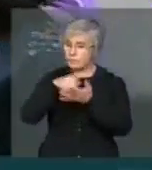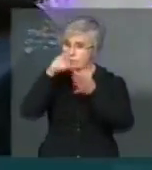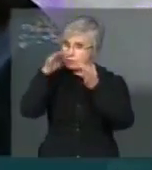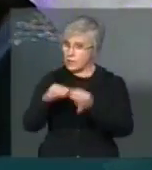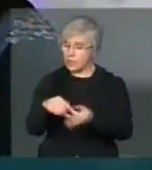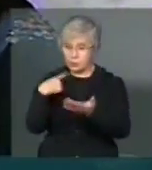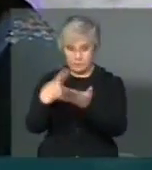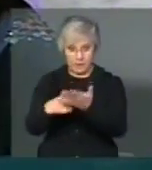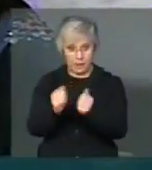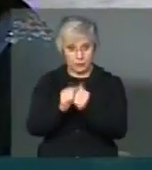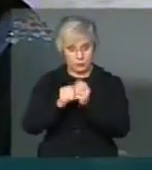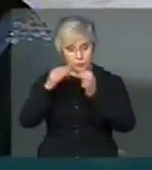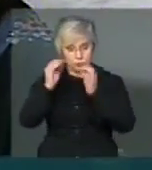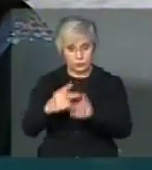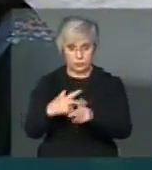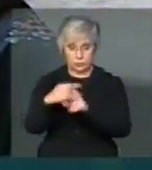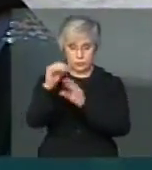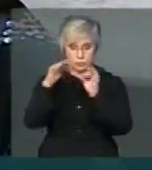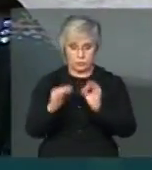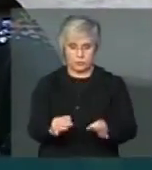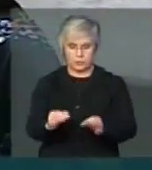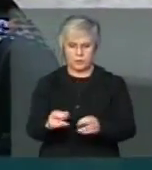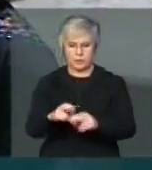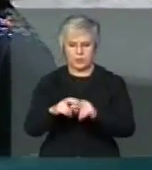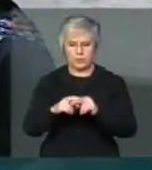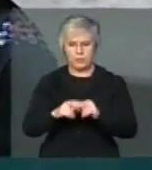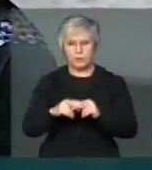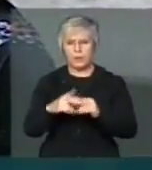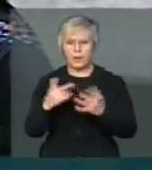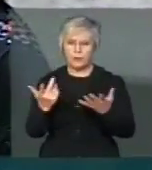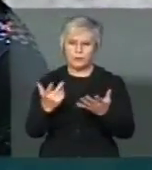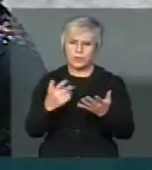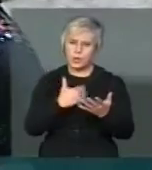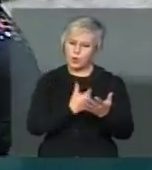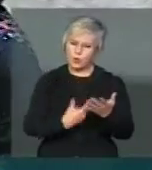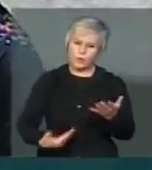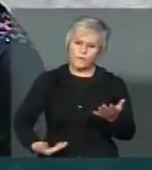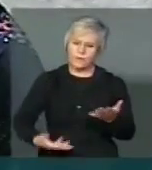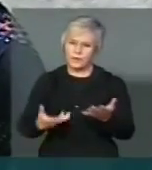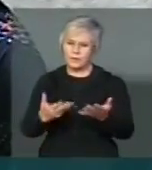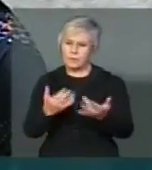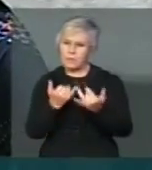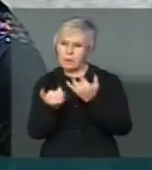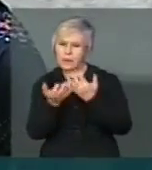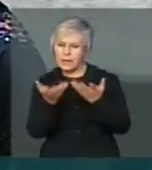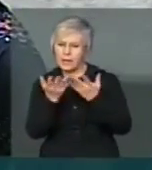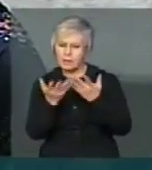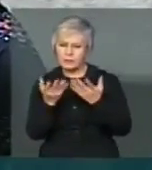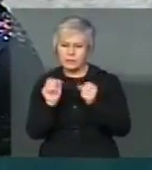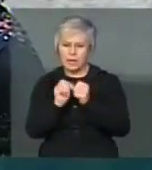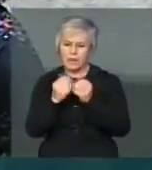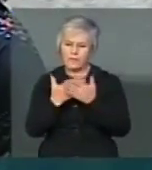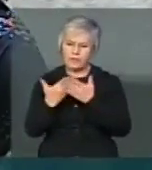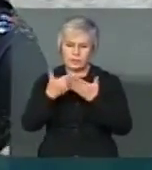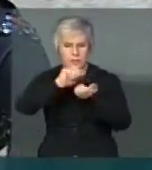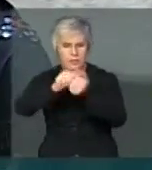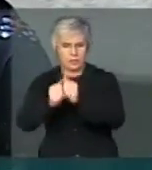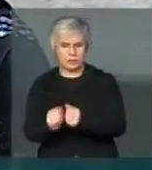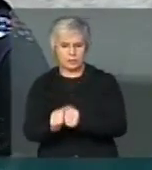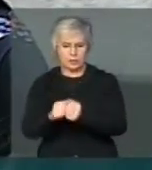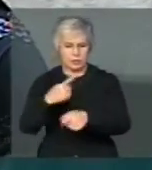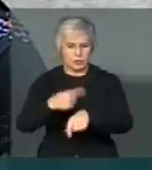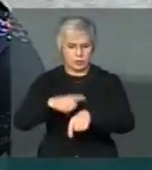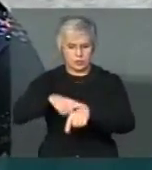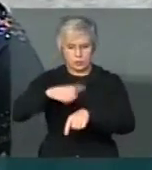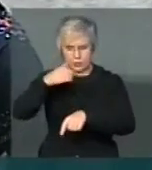pactue. Porque há uma disposição no governo de fazer um entendimento, com data